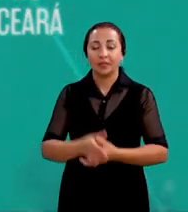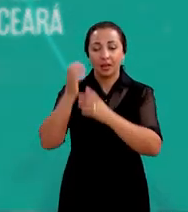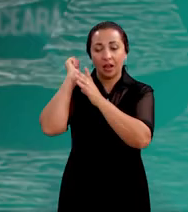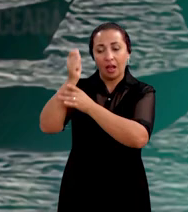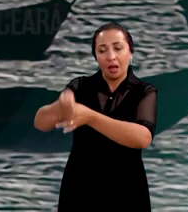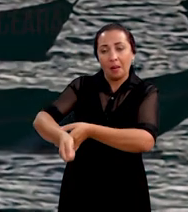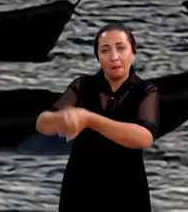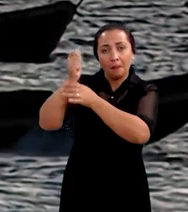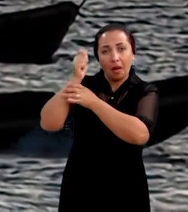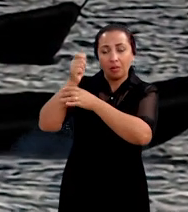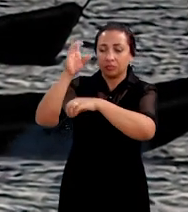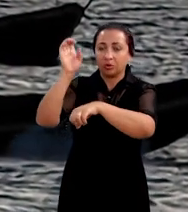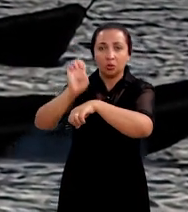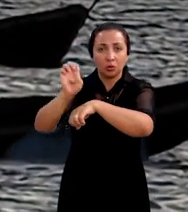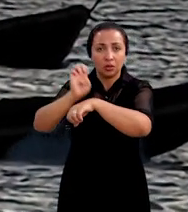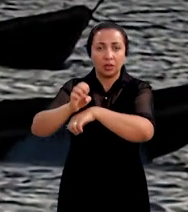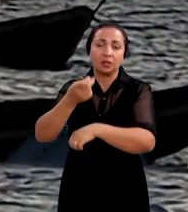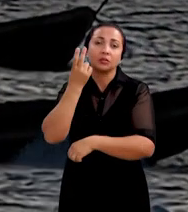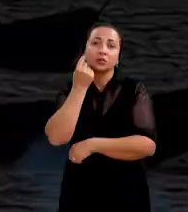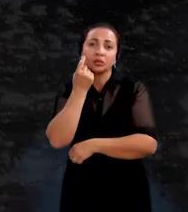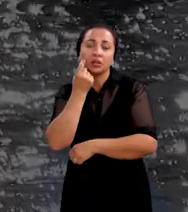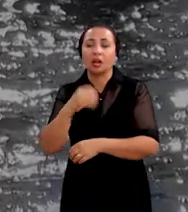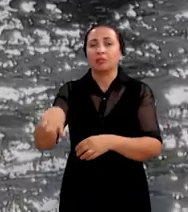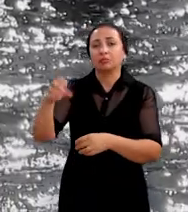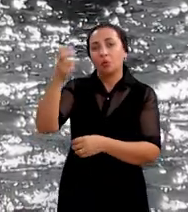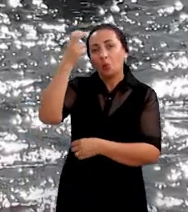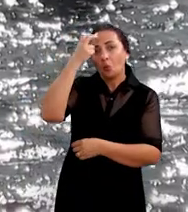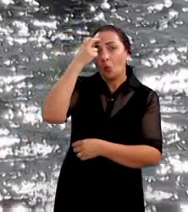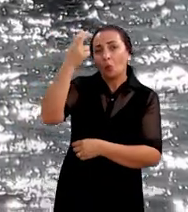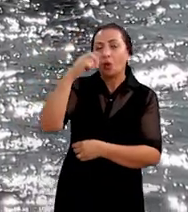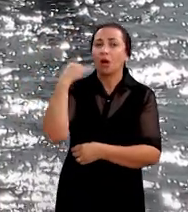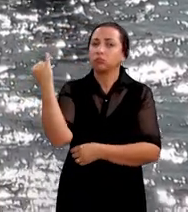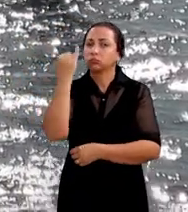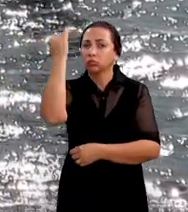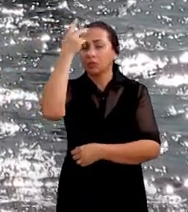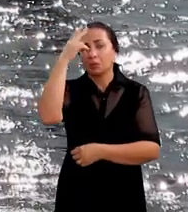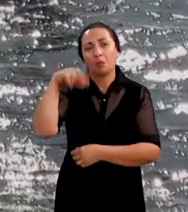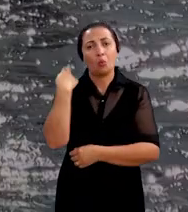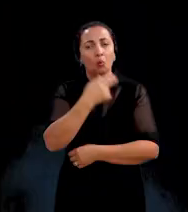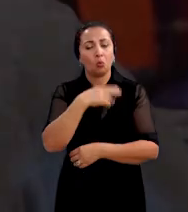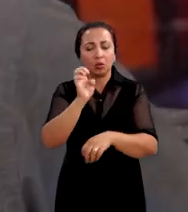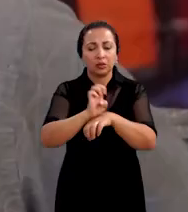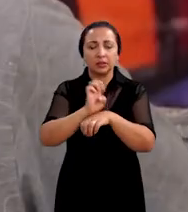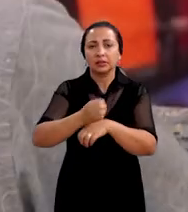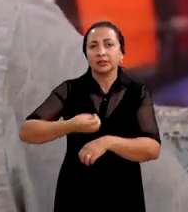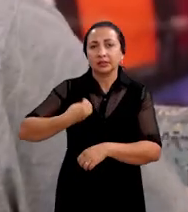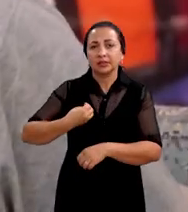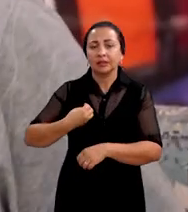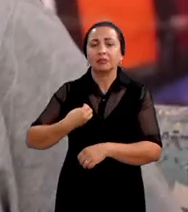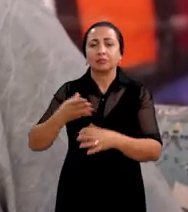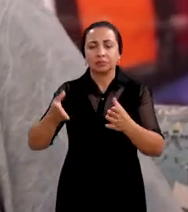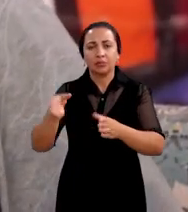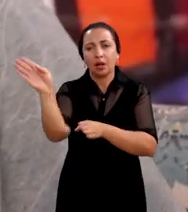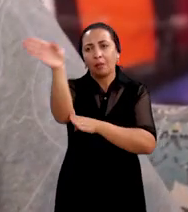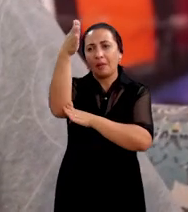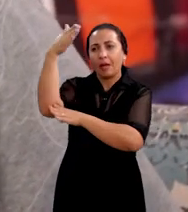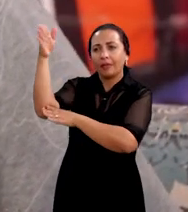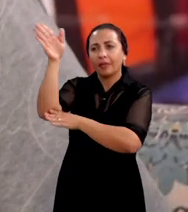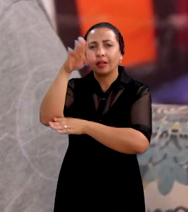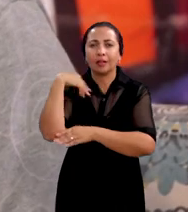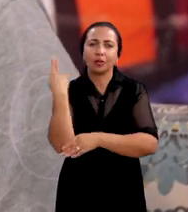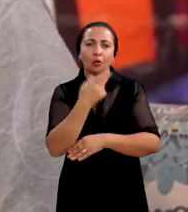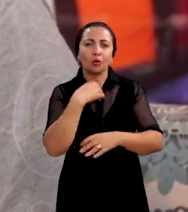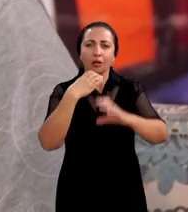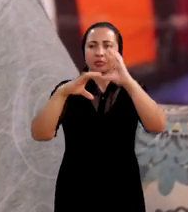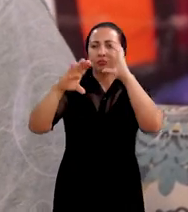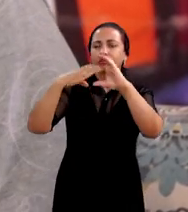A pesca no estado do Ceará é uma atividade, uma cultura muito importante para o nosso estado. Ela está presente na nossa bandeira, no nosso